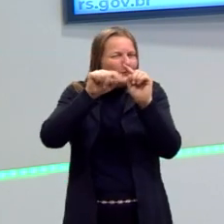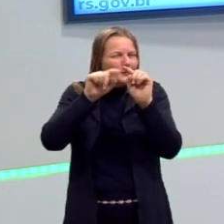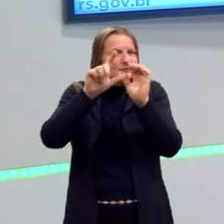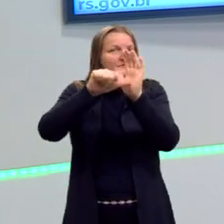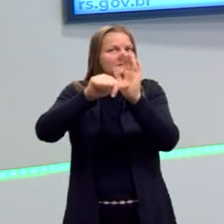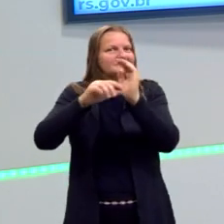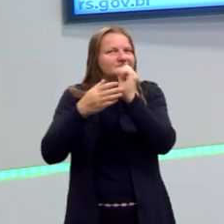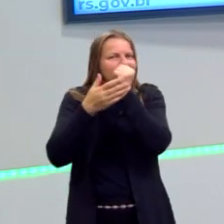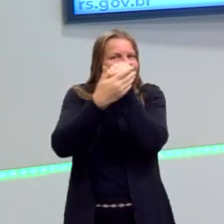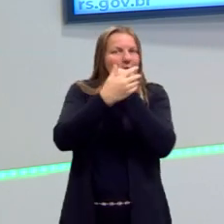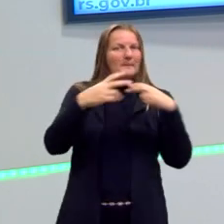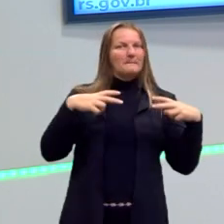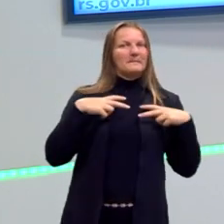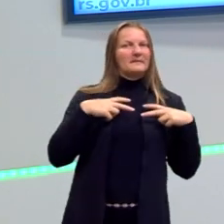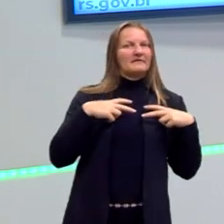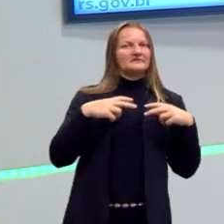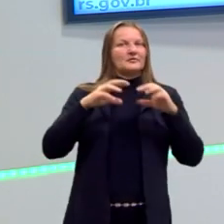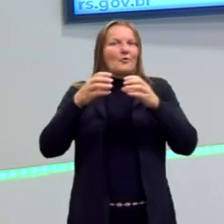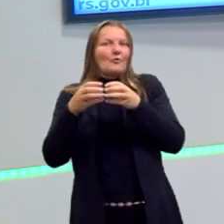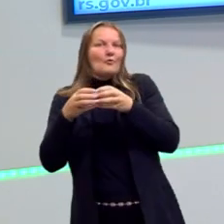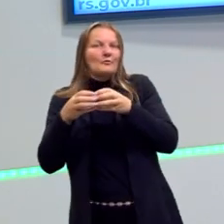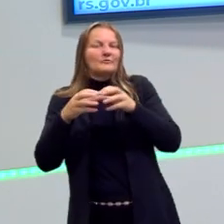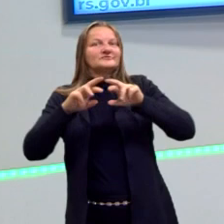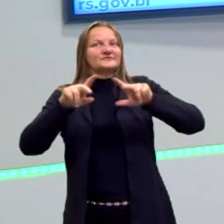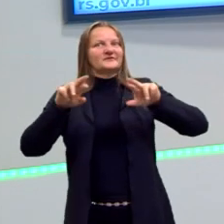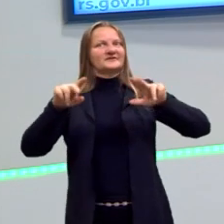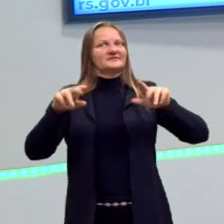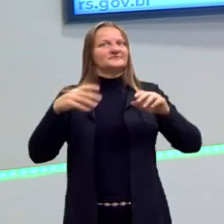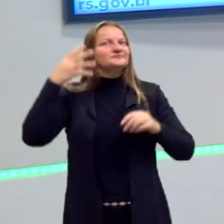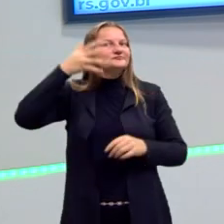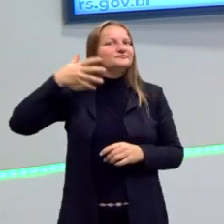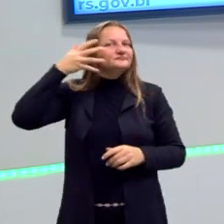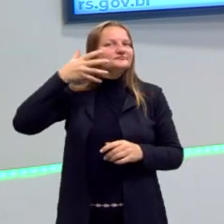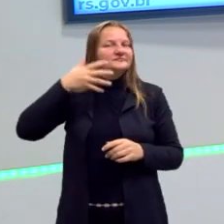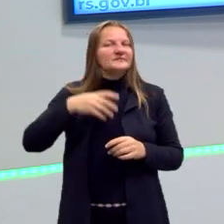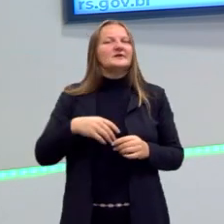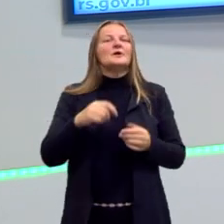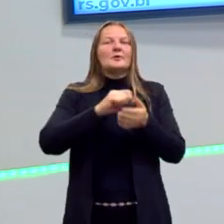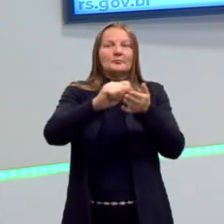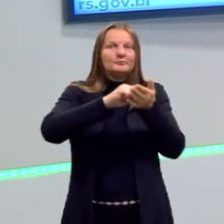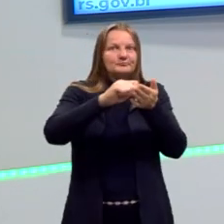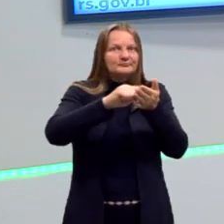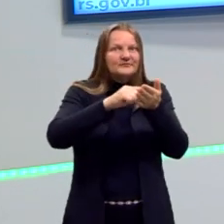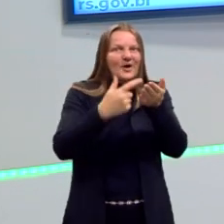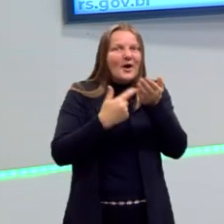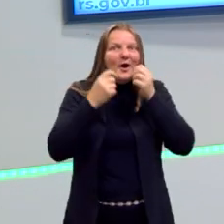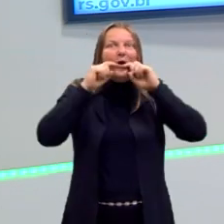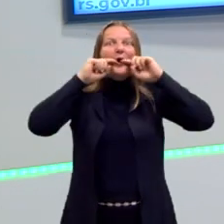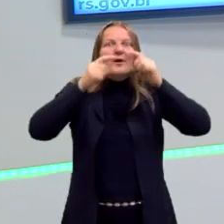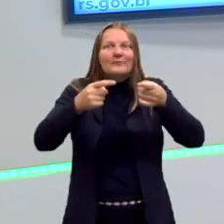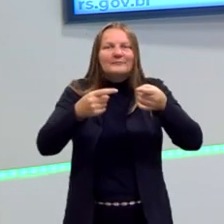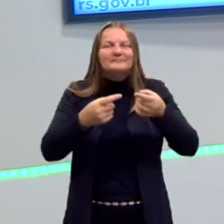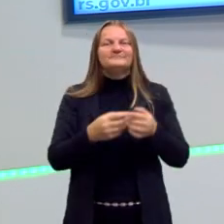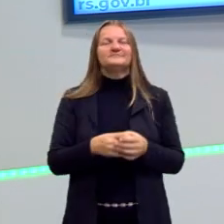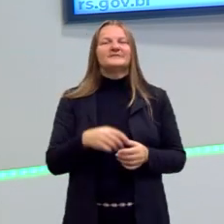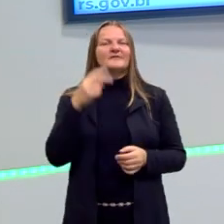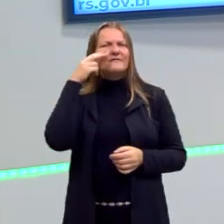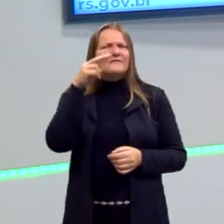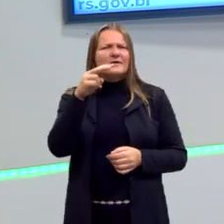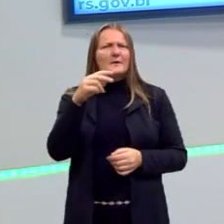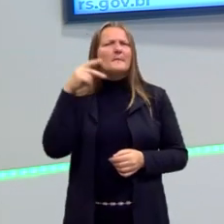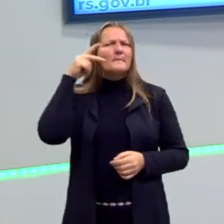discurso na vida privada e tem um discurso na vida pública. Então, quando vocês verem, por exemplo, atualmente, quando vocês verem algum político